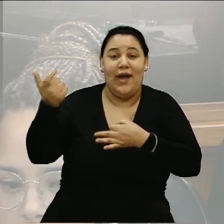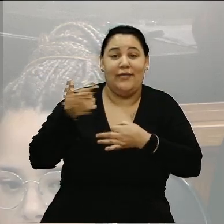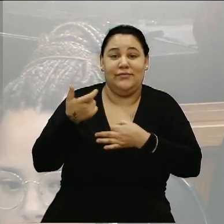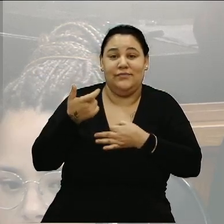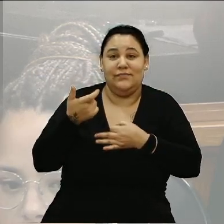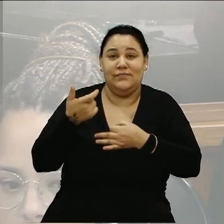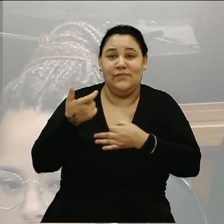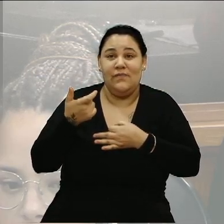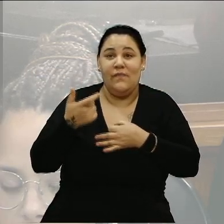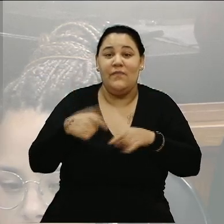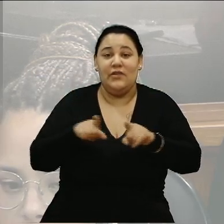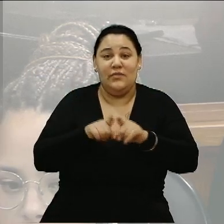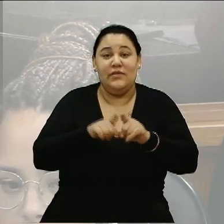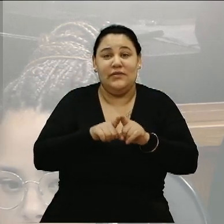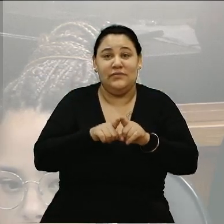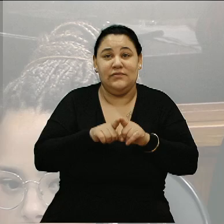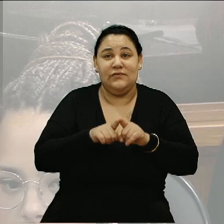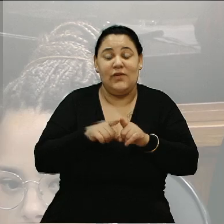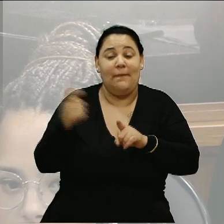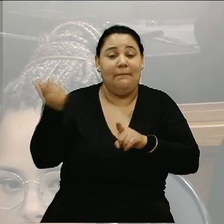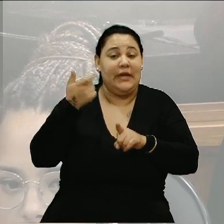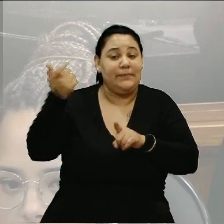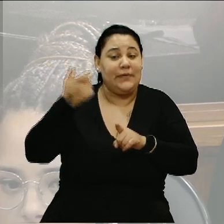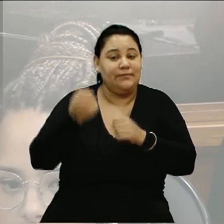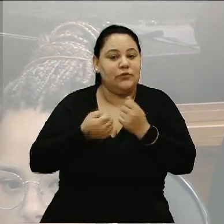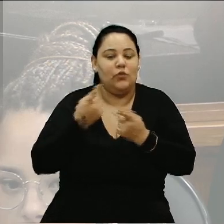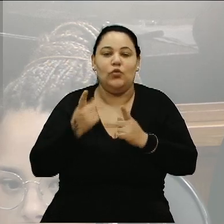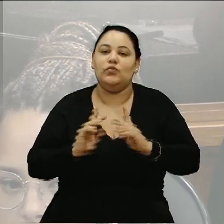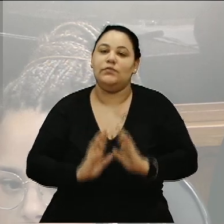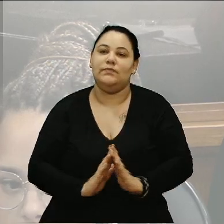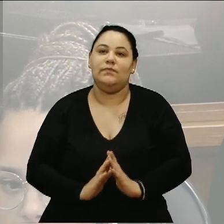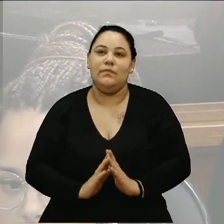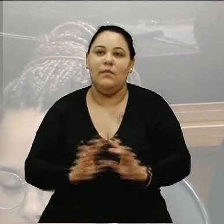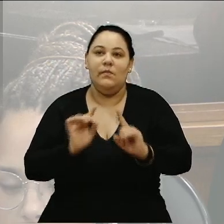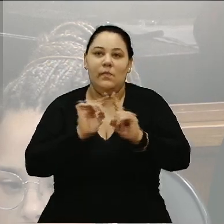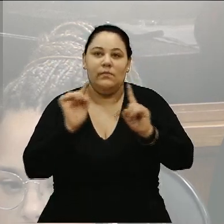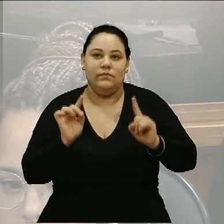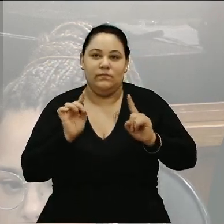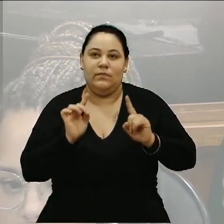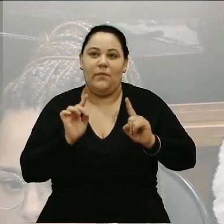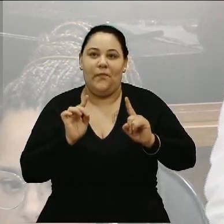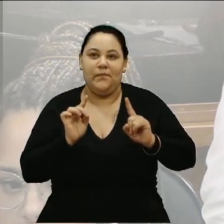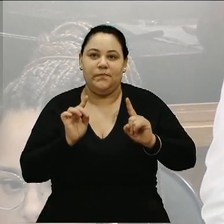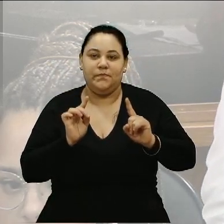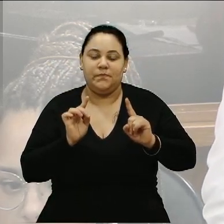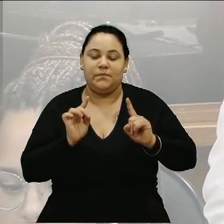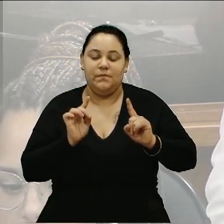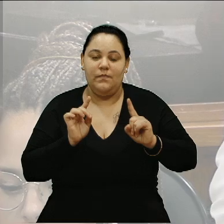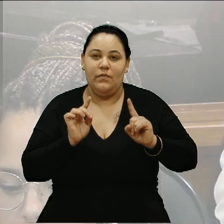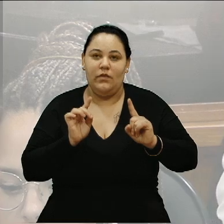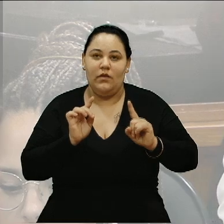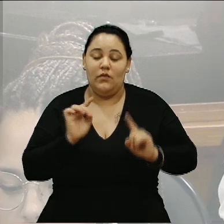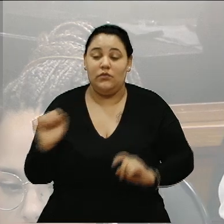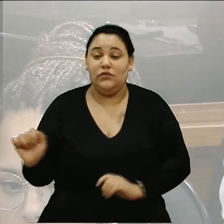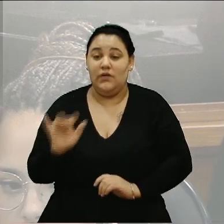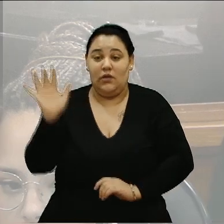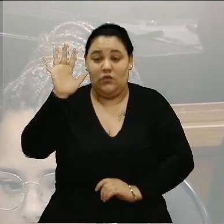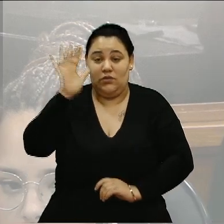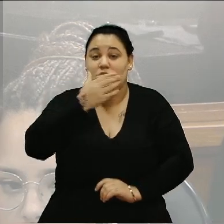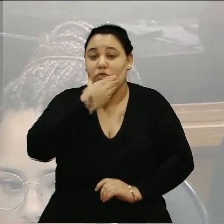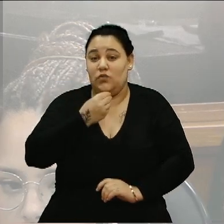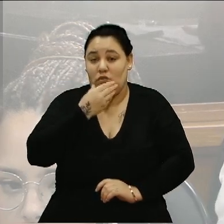vilipendiado por alguns, inclusive. Mas a grandeza de homens ou de mulheres na política,